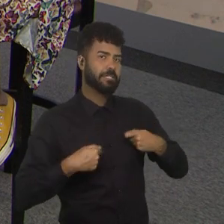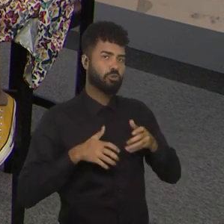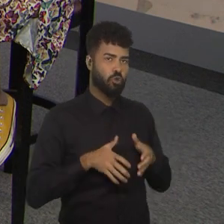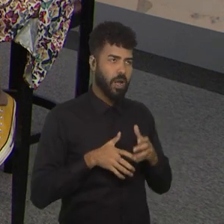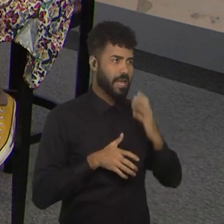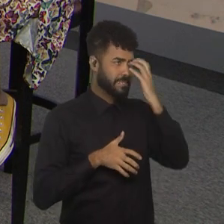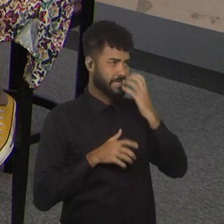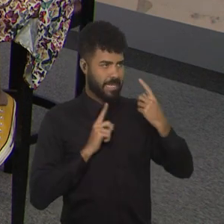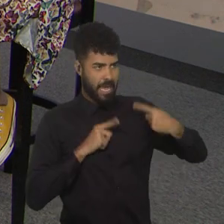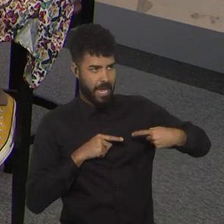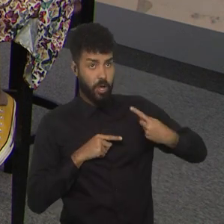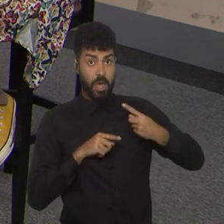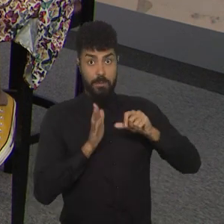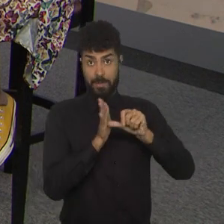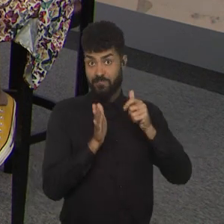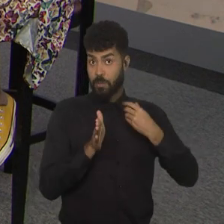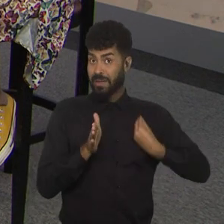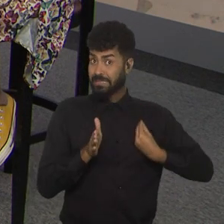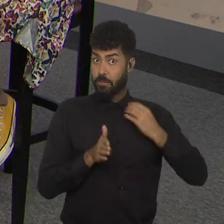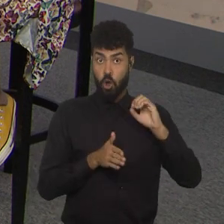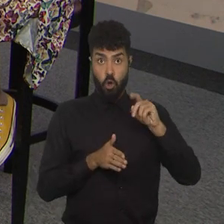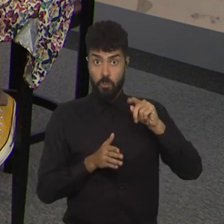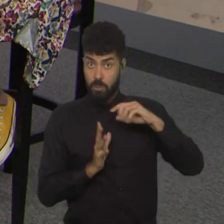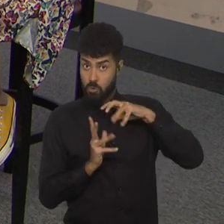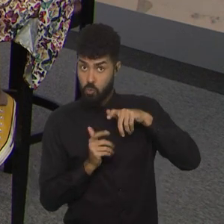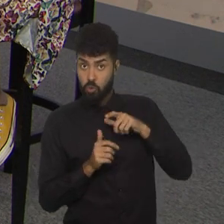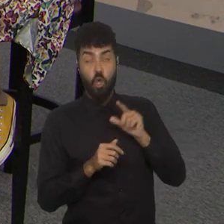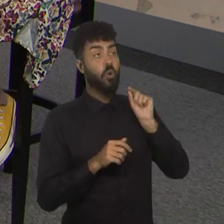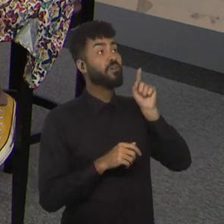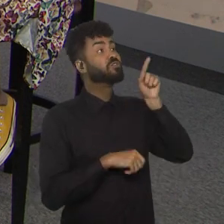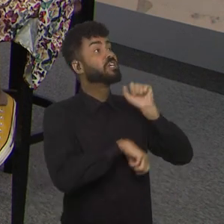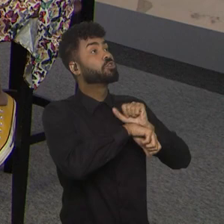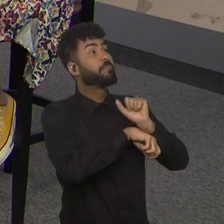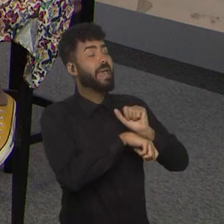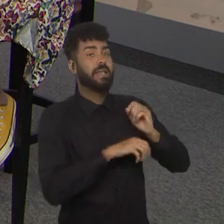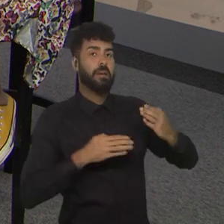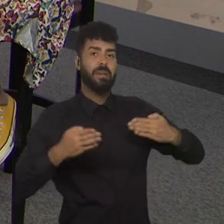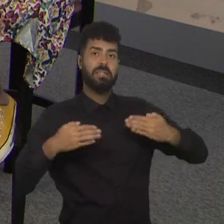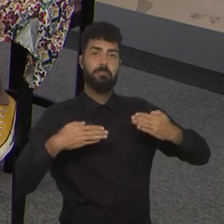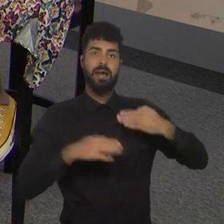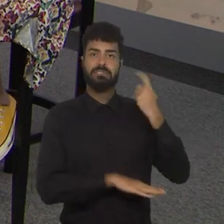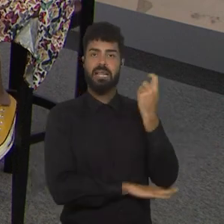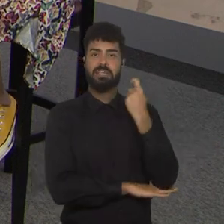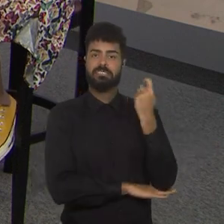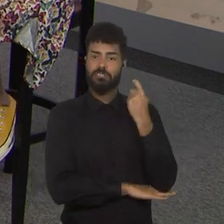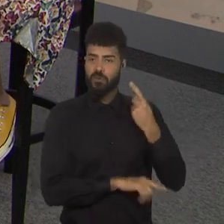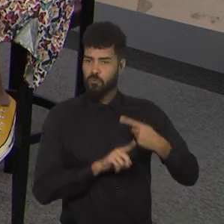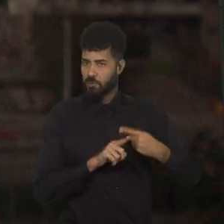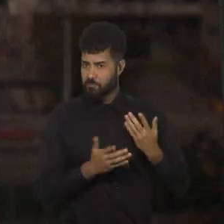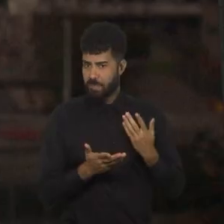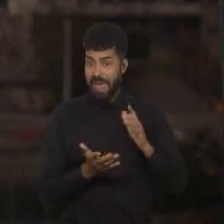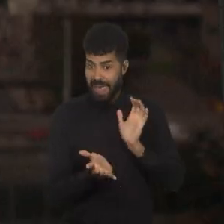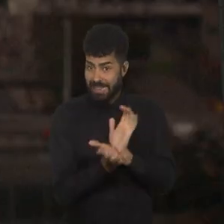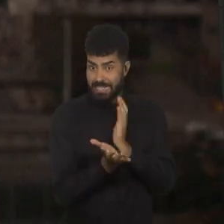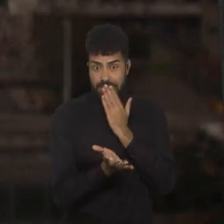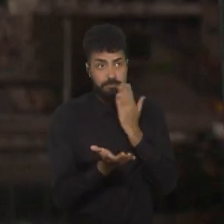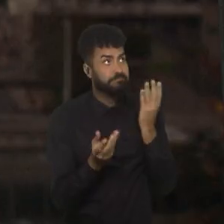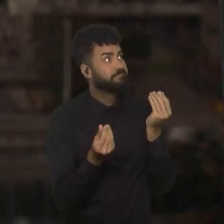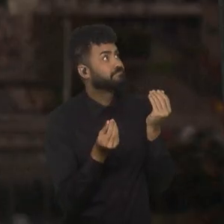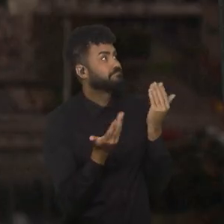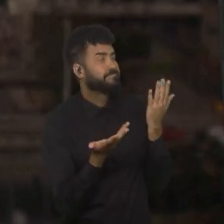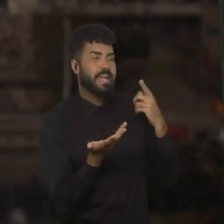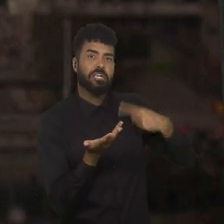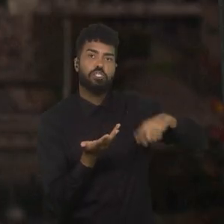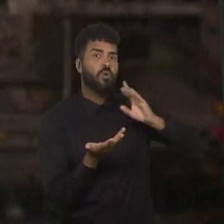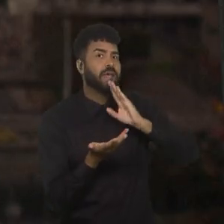Panamá é estreante, e tudo mais, o que você espera de Panamá? Porque, né, é uma equipe, né, que